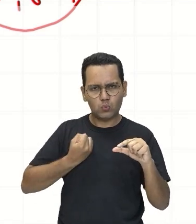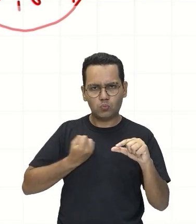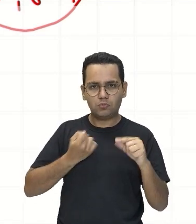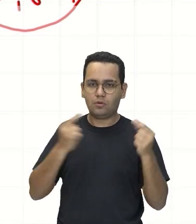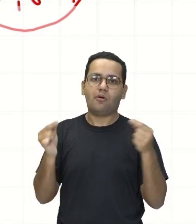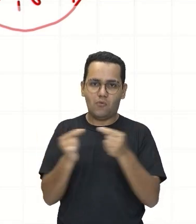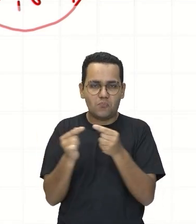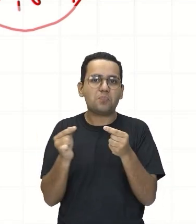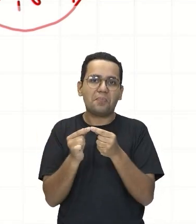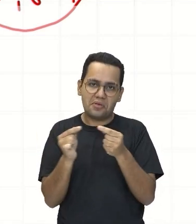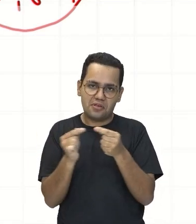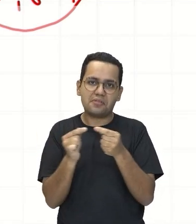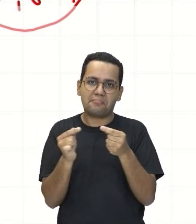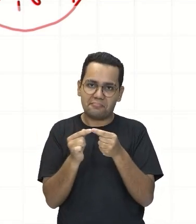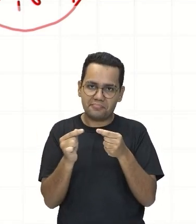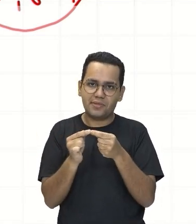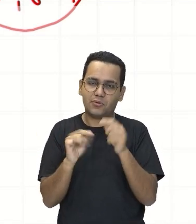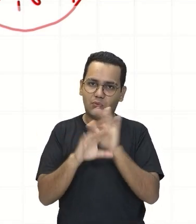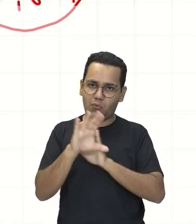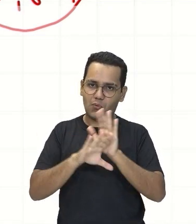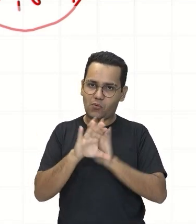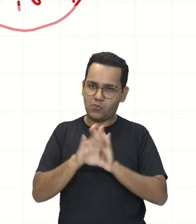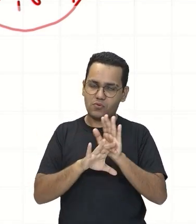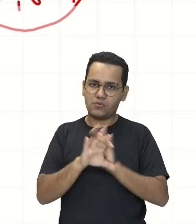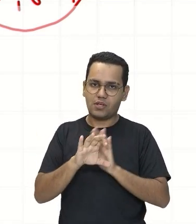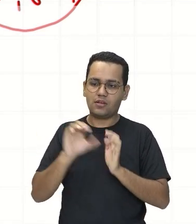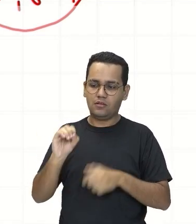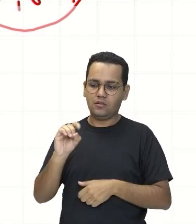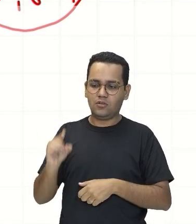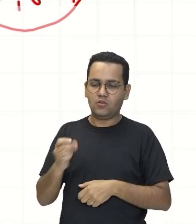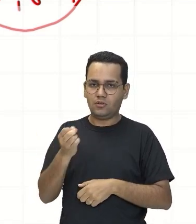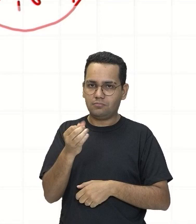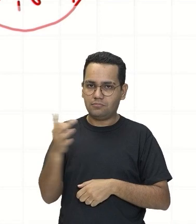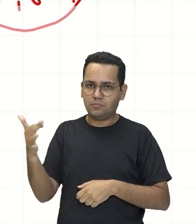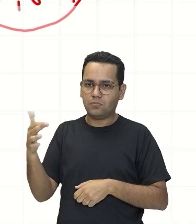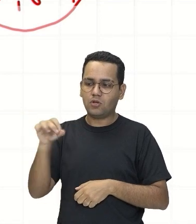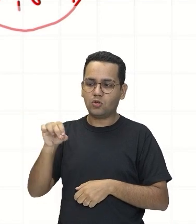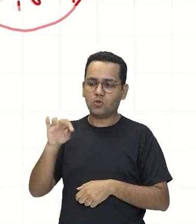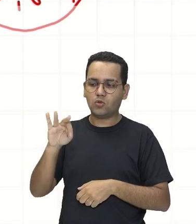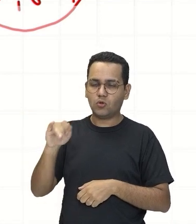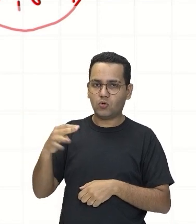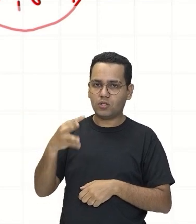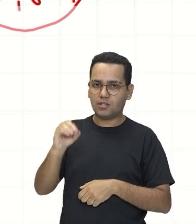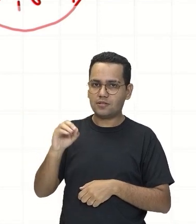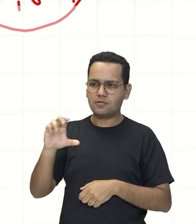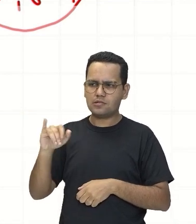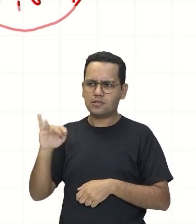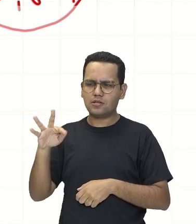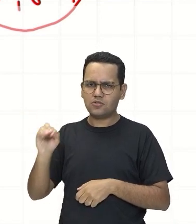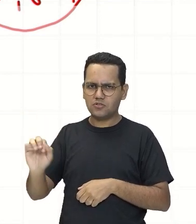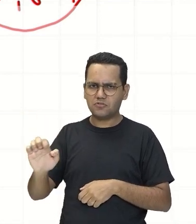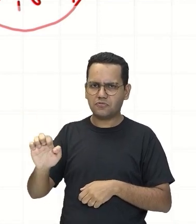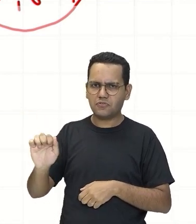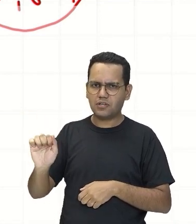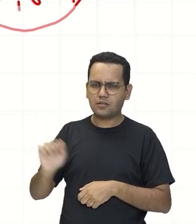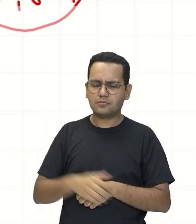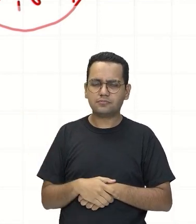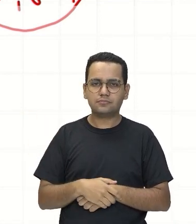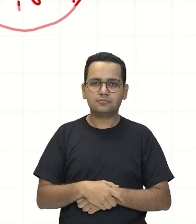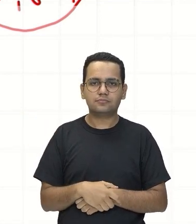dentro Da definição Do que é Uma notação científica Relembrando A notação